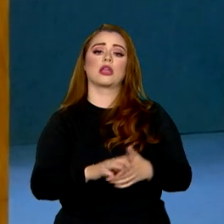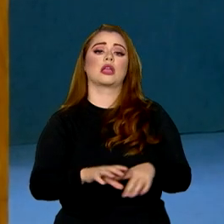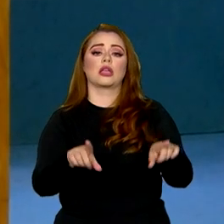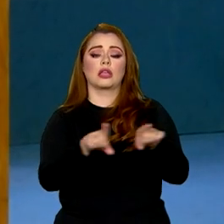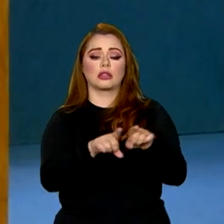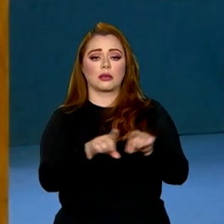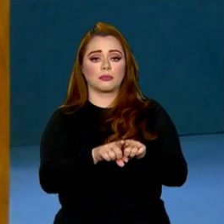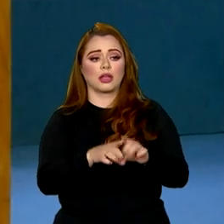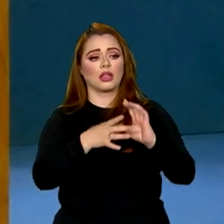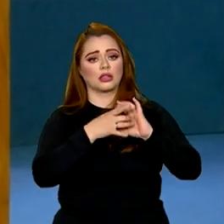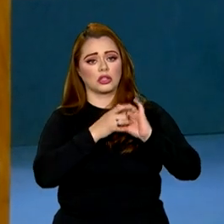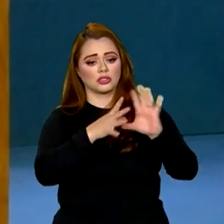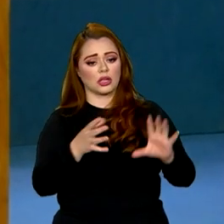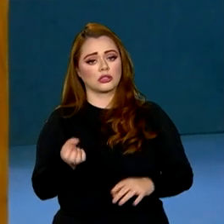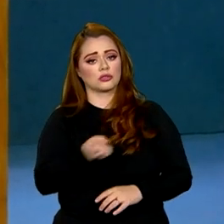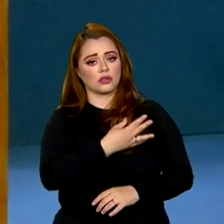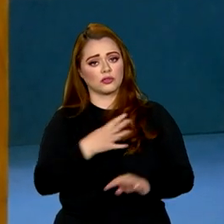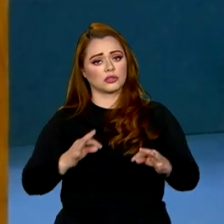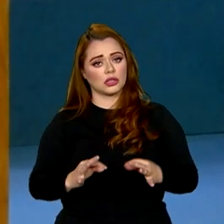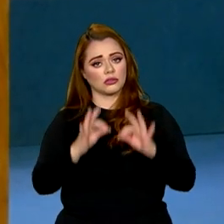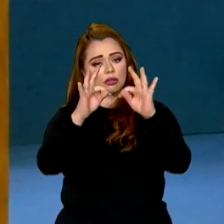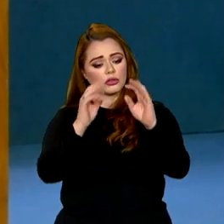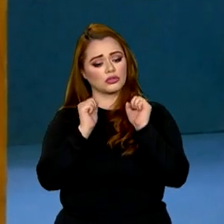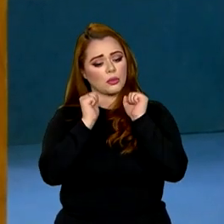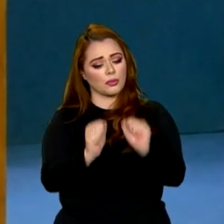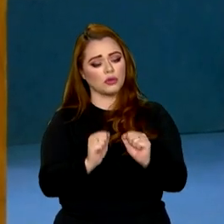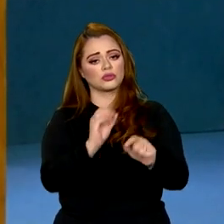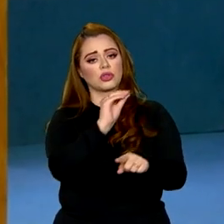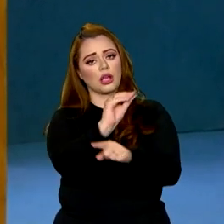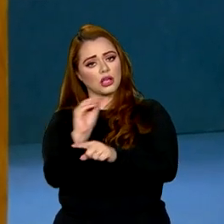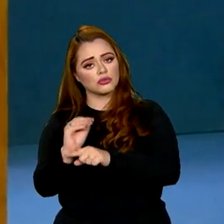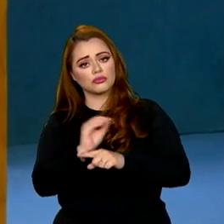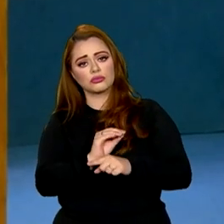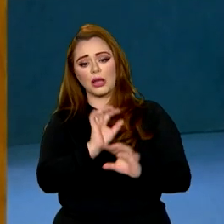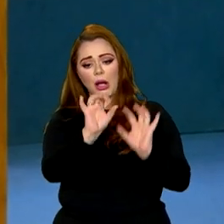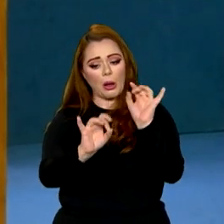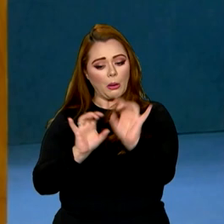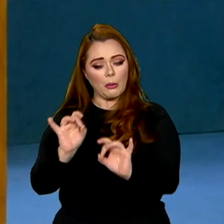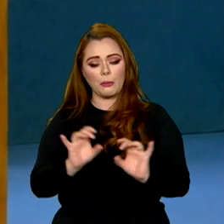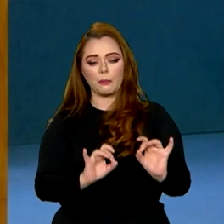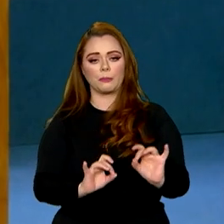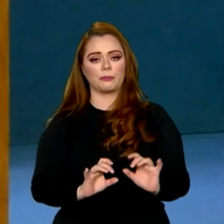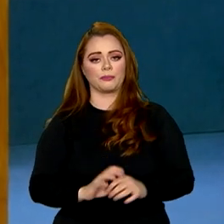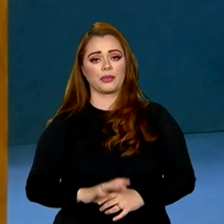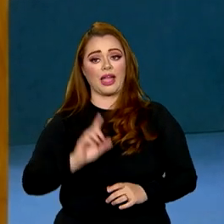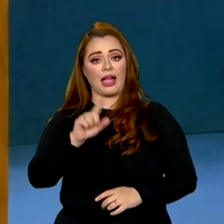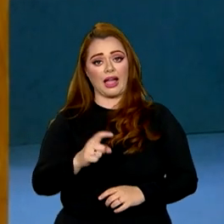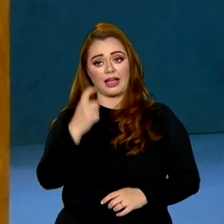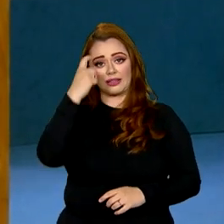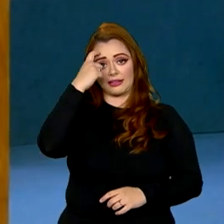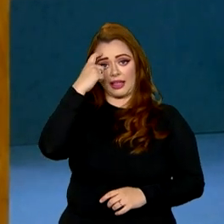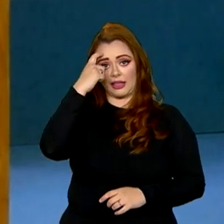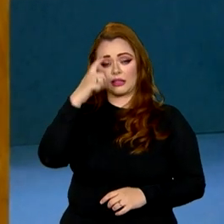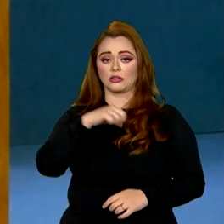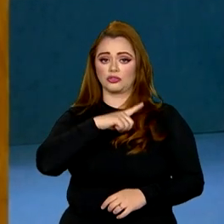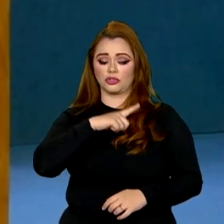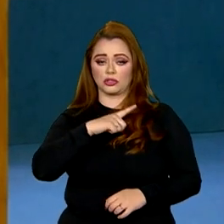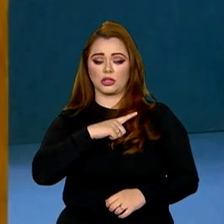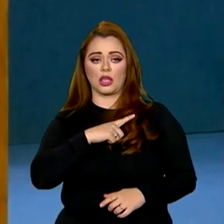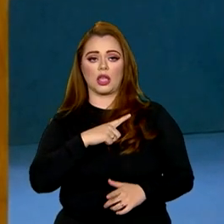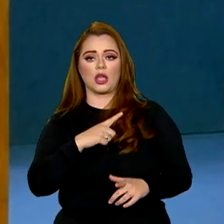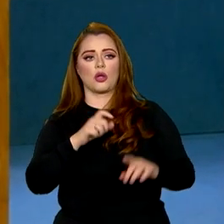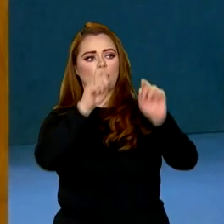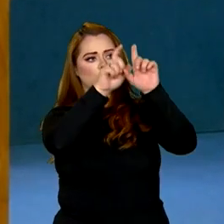benefícios das novas tecnologias possam ser aproveitadas por todos. A ideia de estabelecer um painel